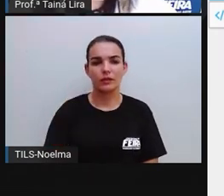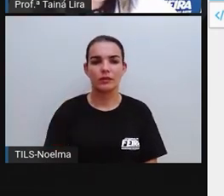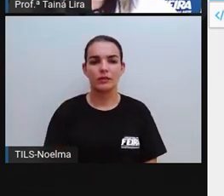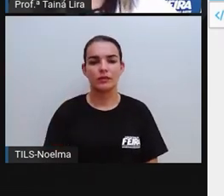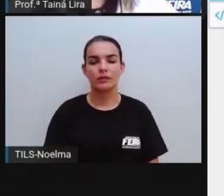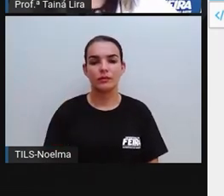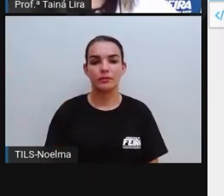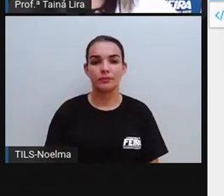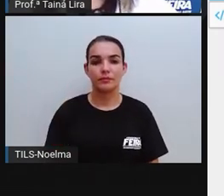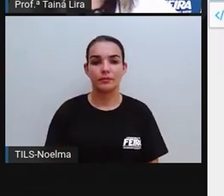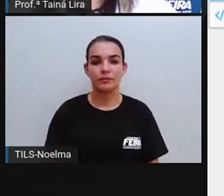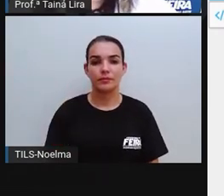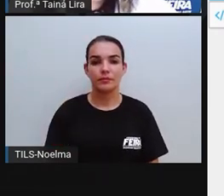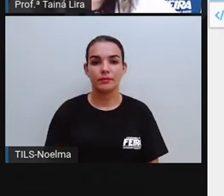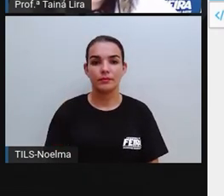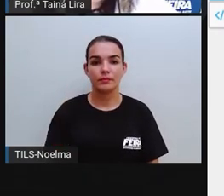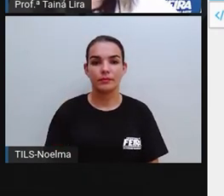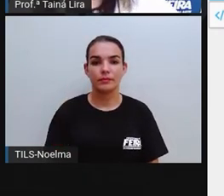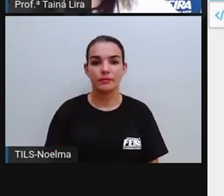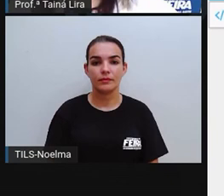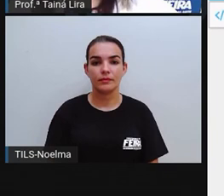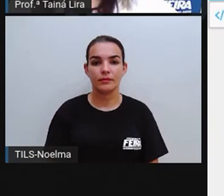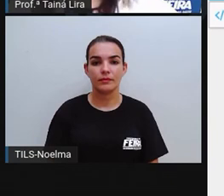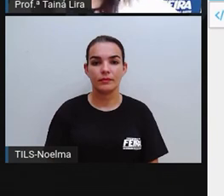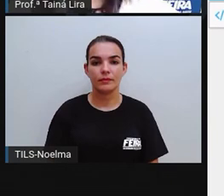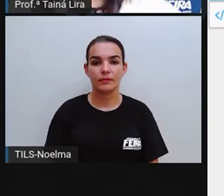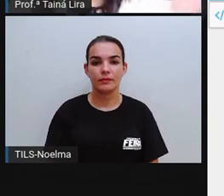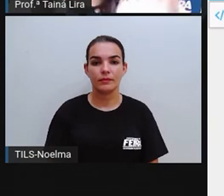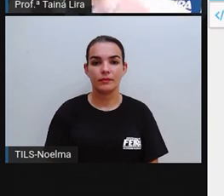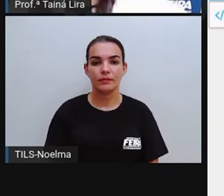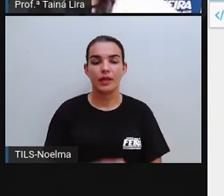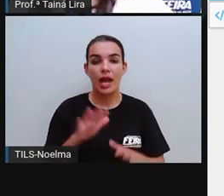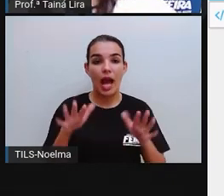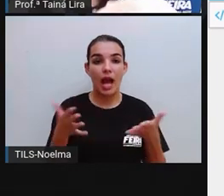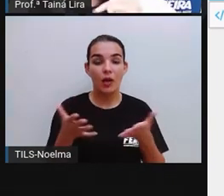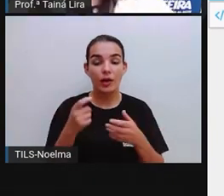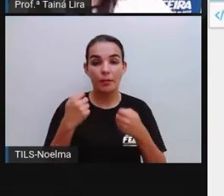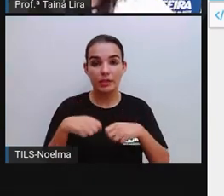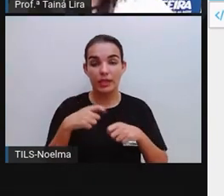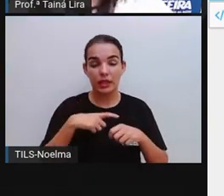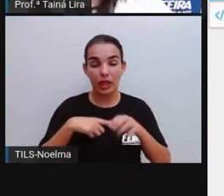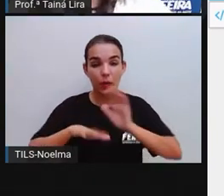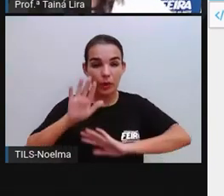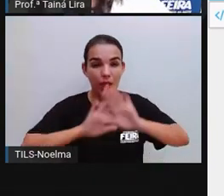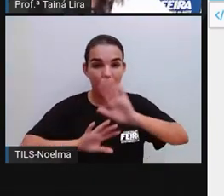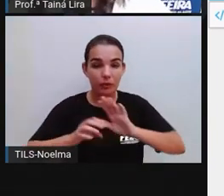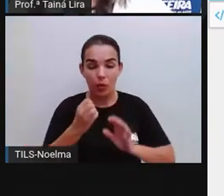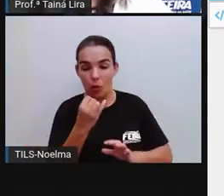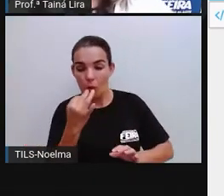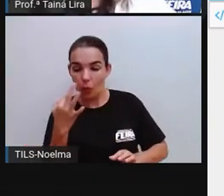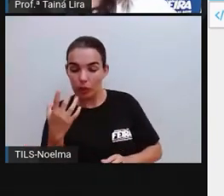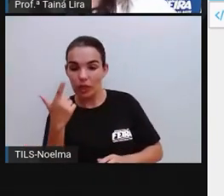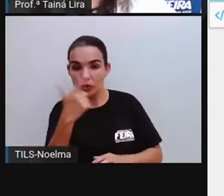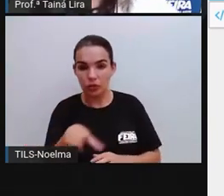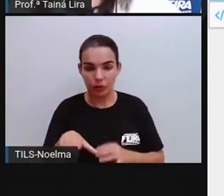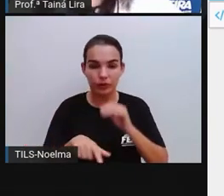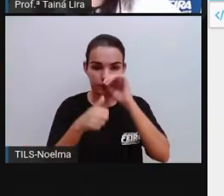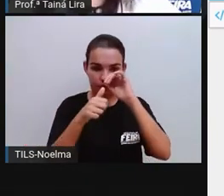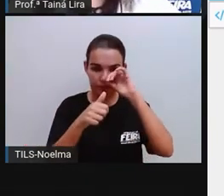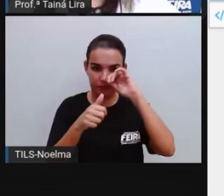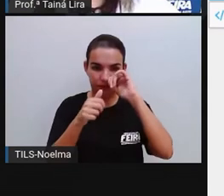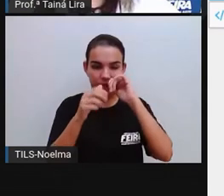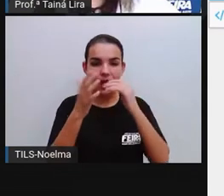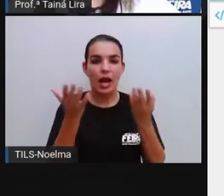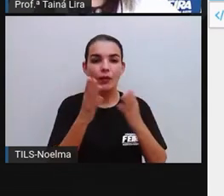doze arestas, tá? E aí tem que ter cuidado para não contar segundo o ano que já contou. Agora, olha lá. E